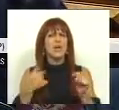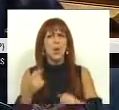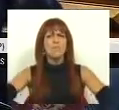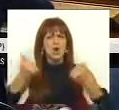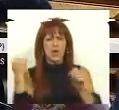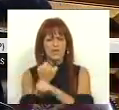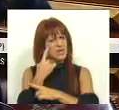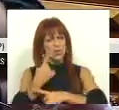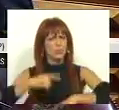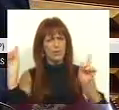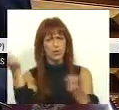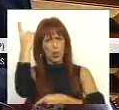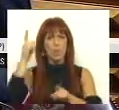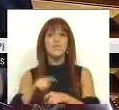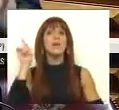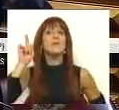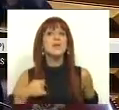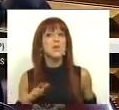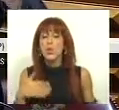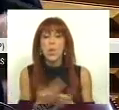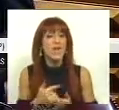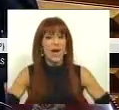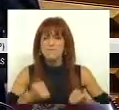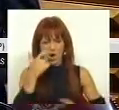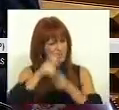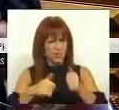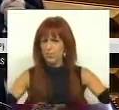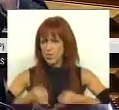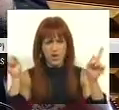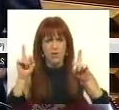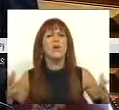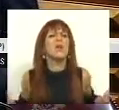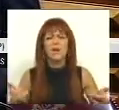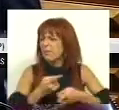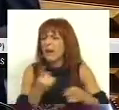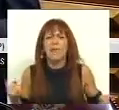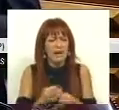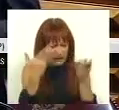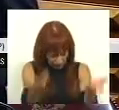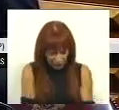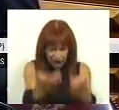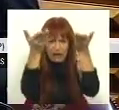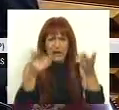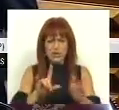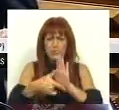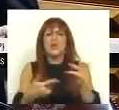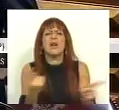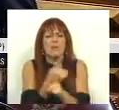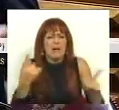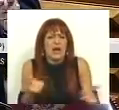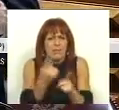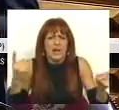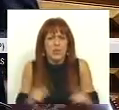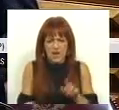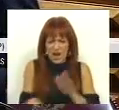Não melhora o serviço público. E, acima de tudo, não serve melhor as populações. Então, para que é que serve este projeto? Para que é